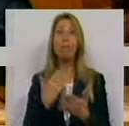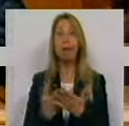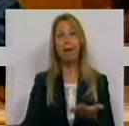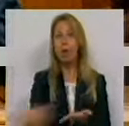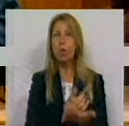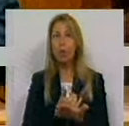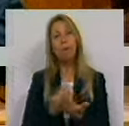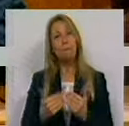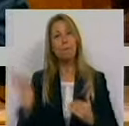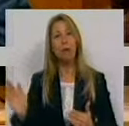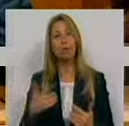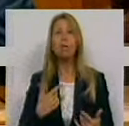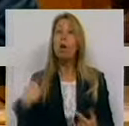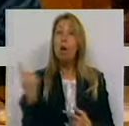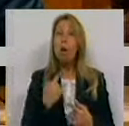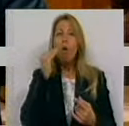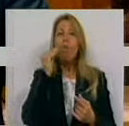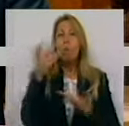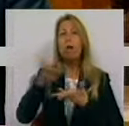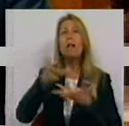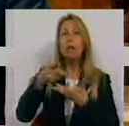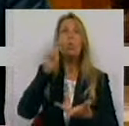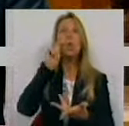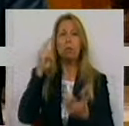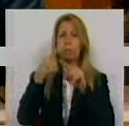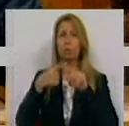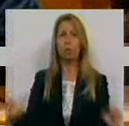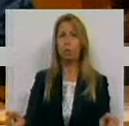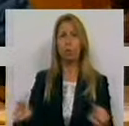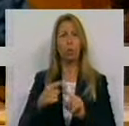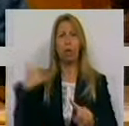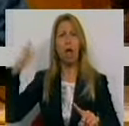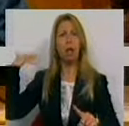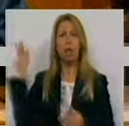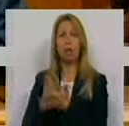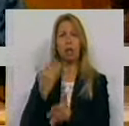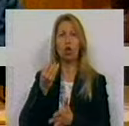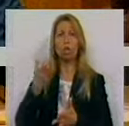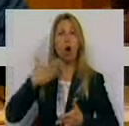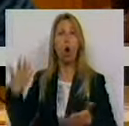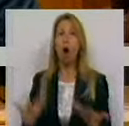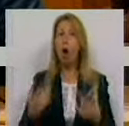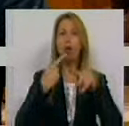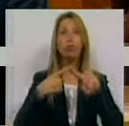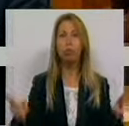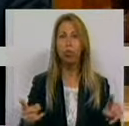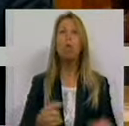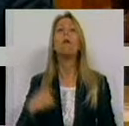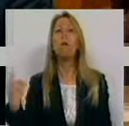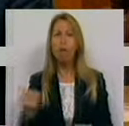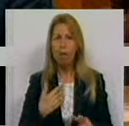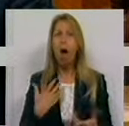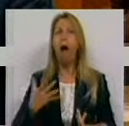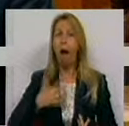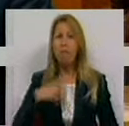A nossa forma de lidar com o turismo é muito diferente daquela que era até 2011. Somos irreverentes na procura